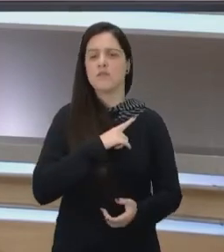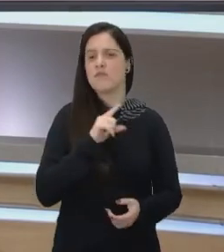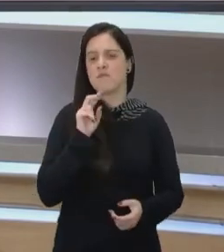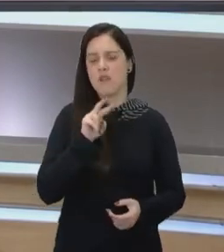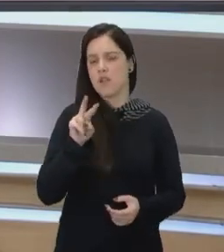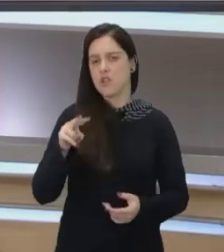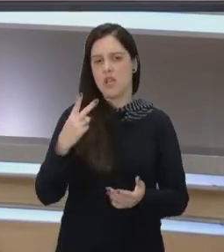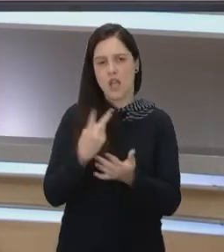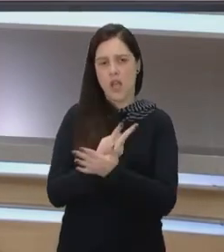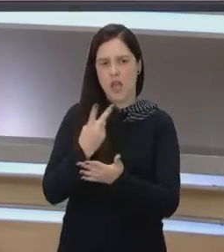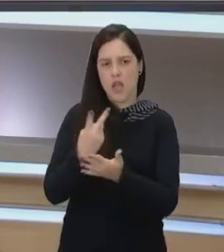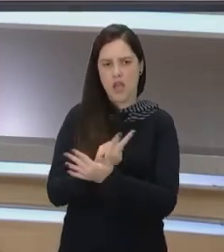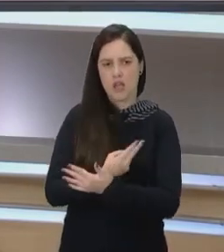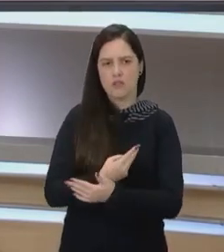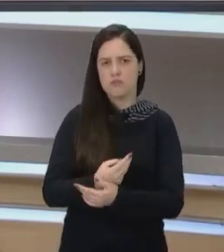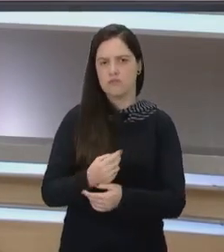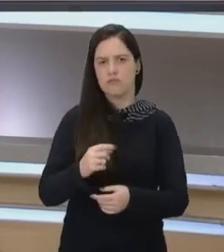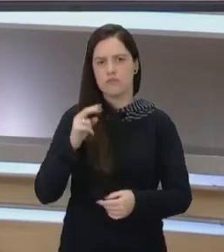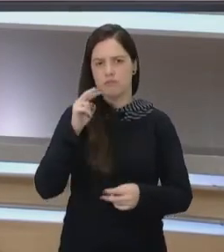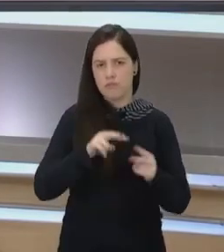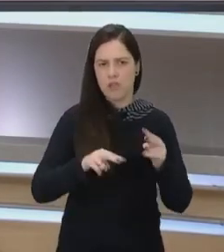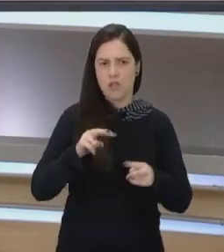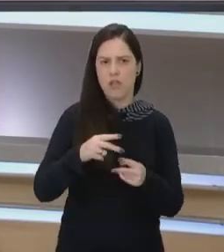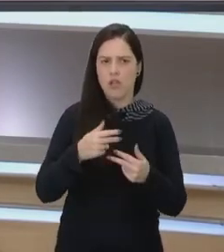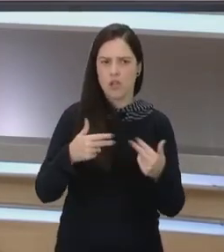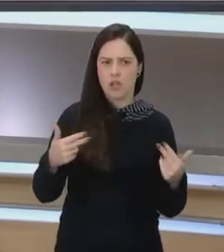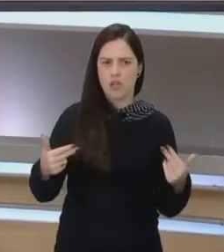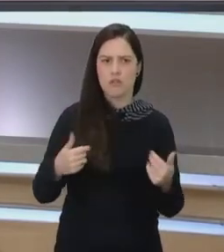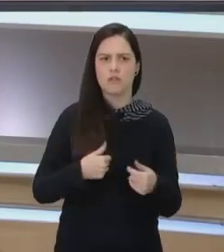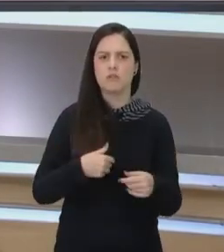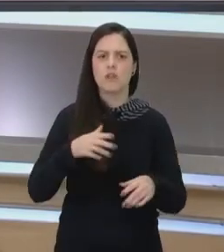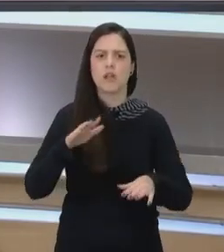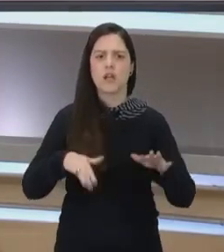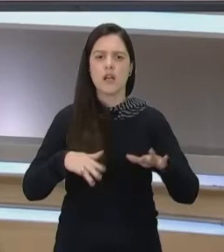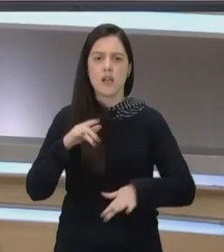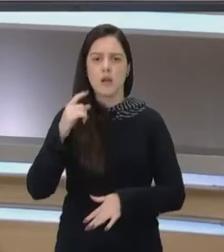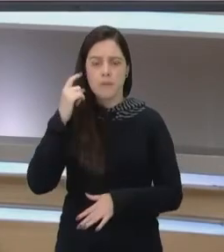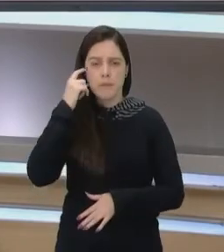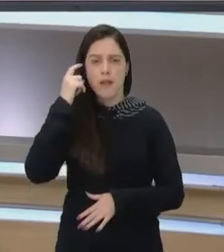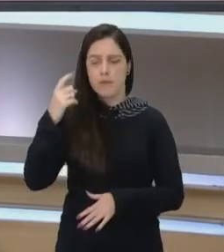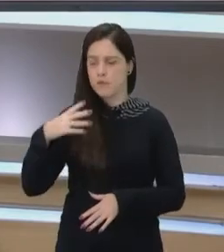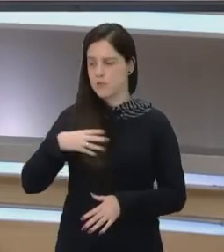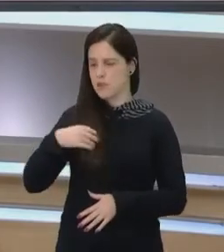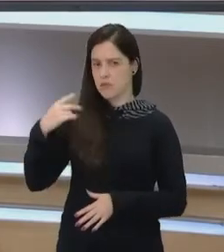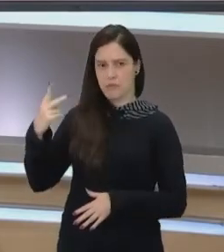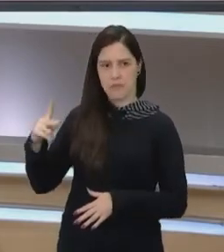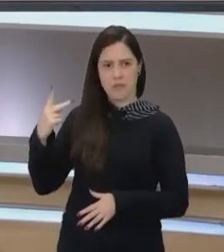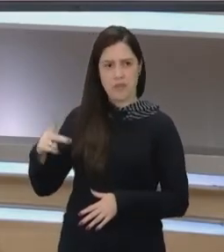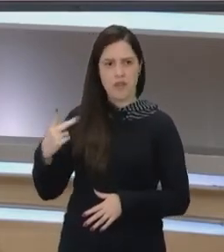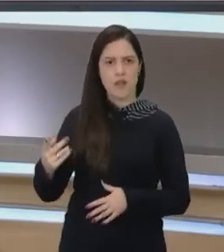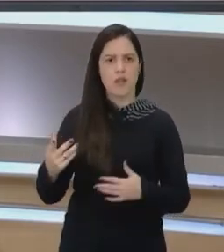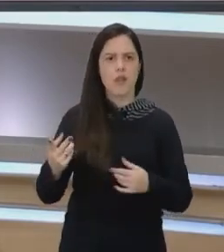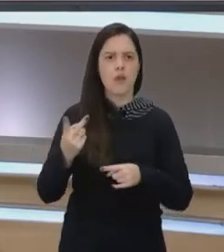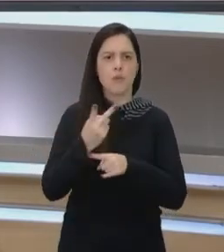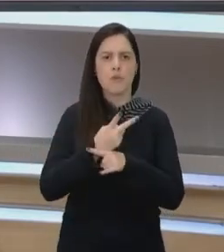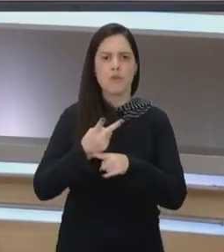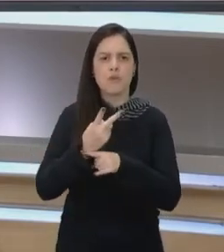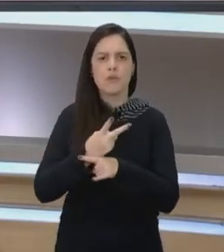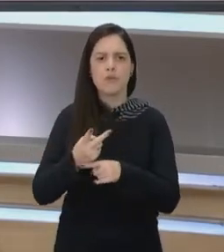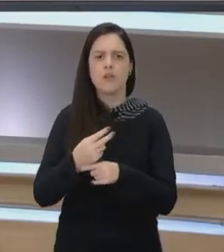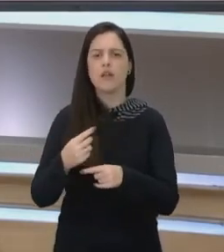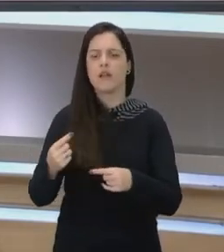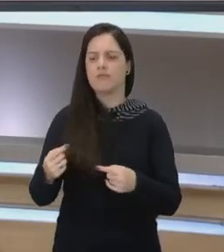dentro de casa? Ou você vai se separar mesmo e seu filho? E essas mulheres acabam sendo